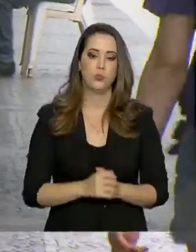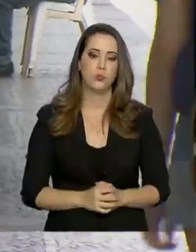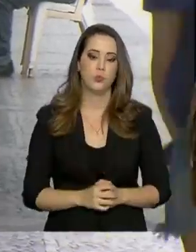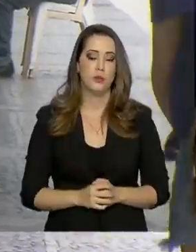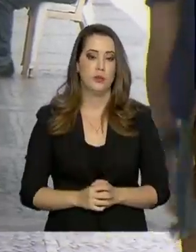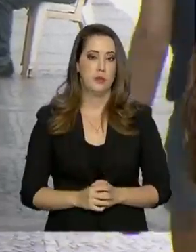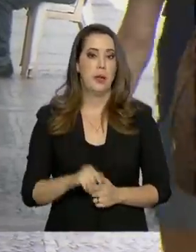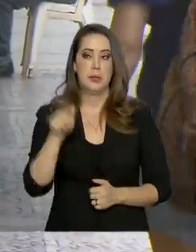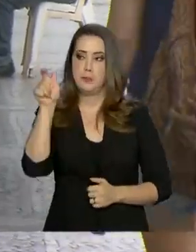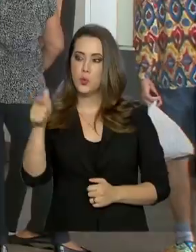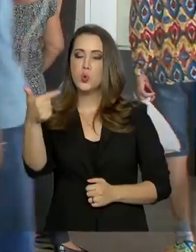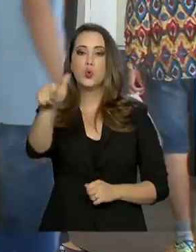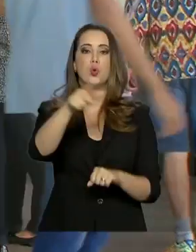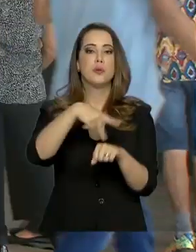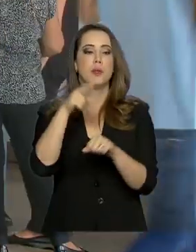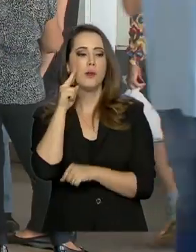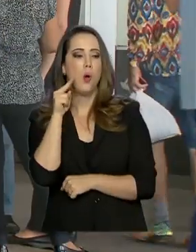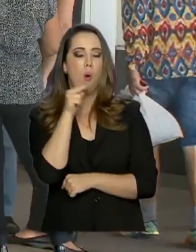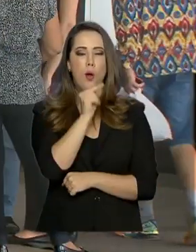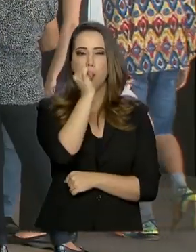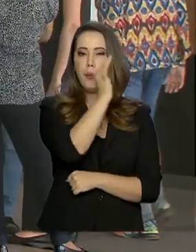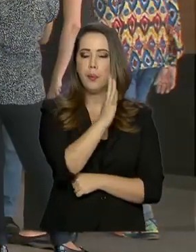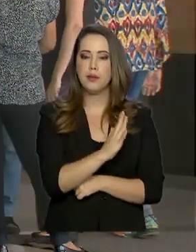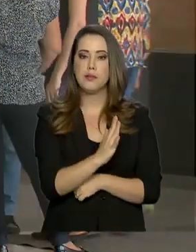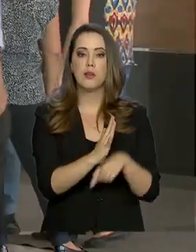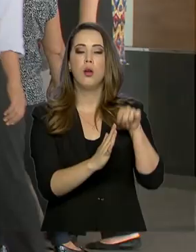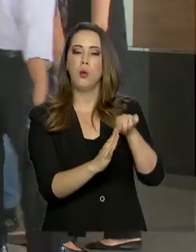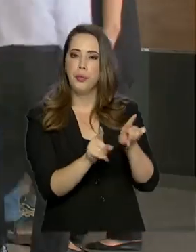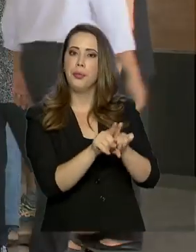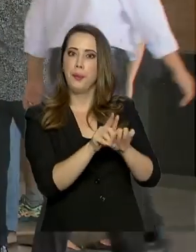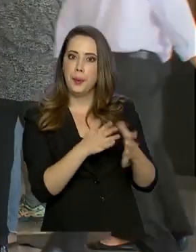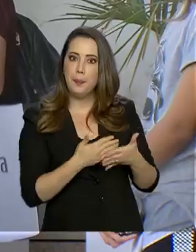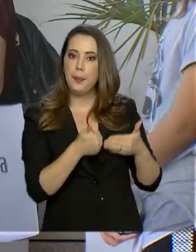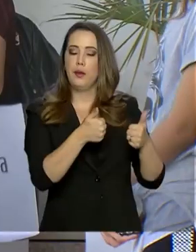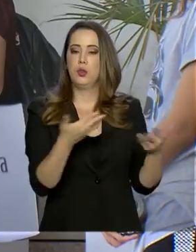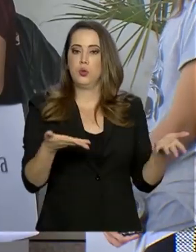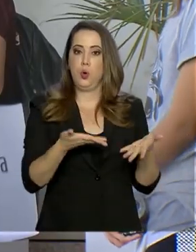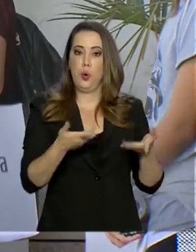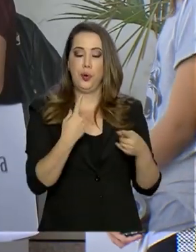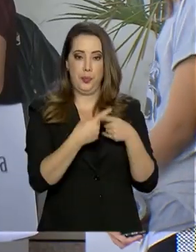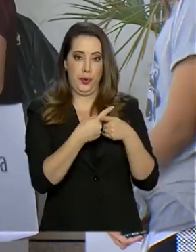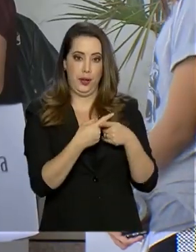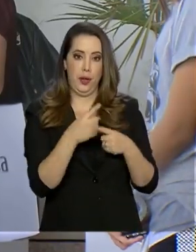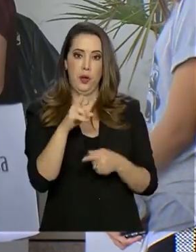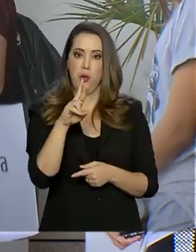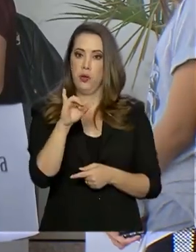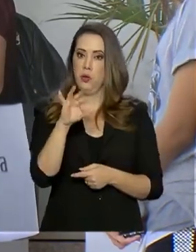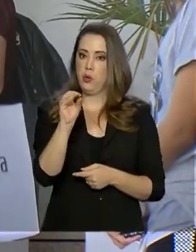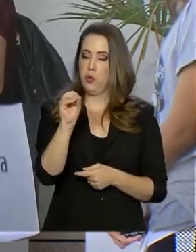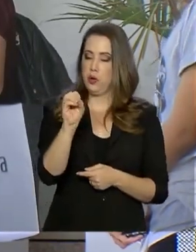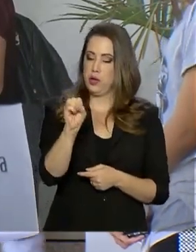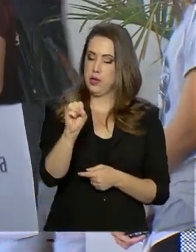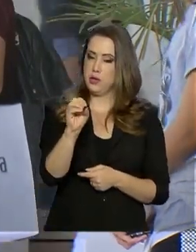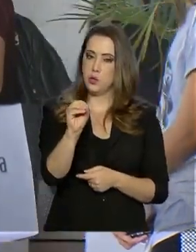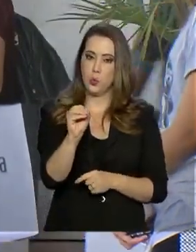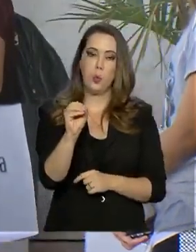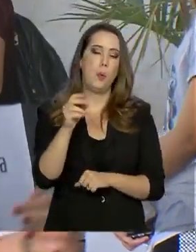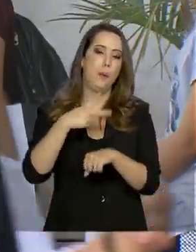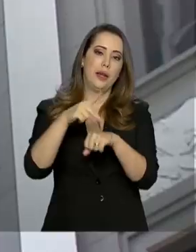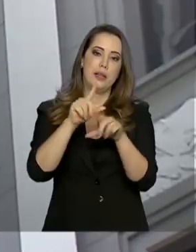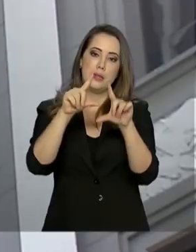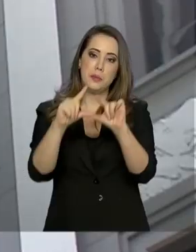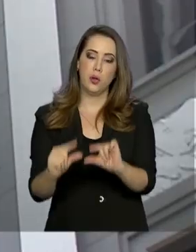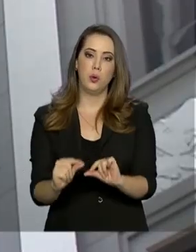que os investidores internacionais têm da economia brasileira também melhorou. O risco país registrado neste ano foi mais